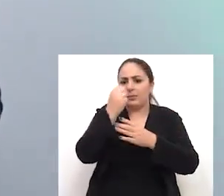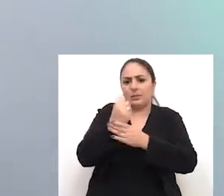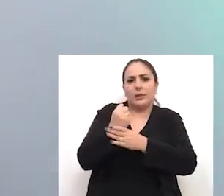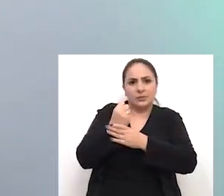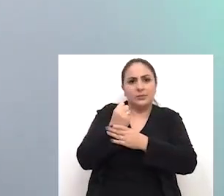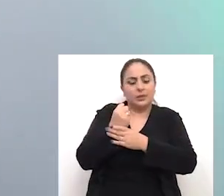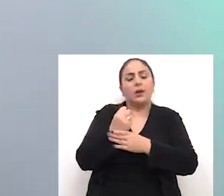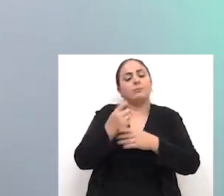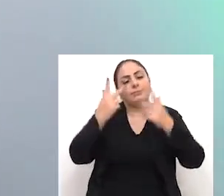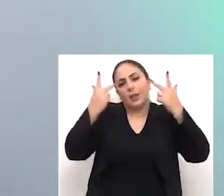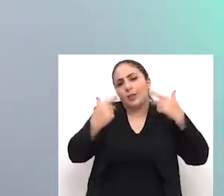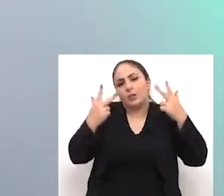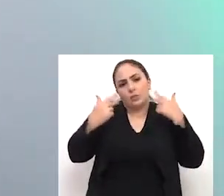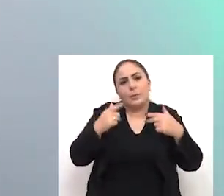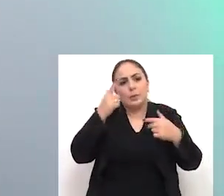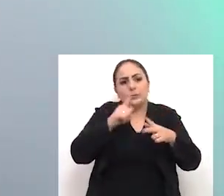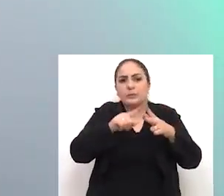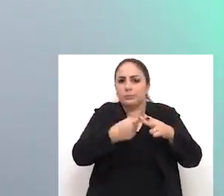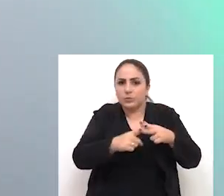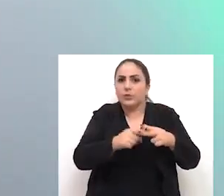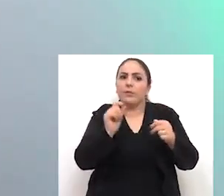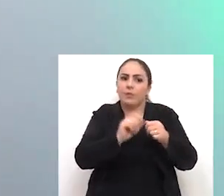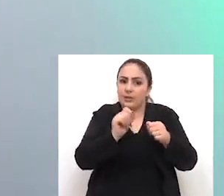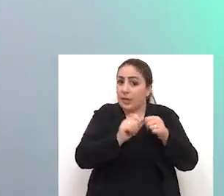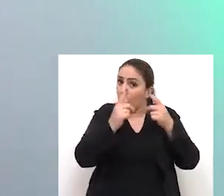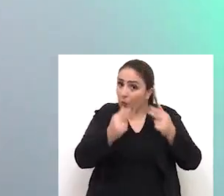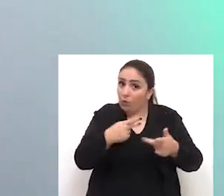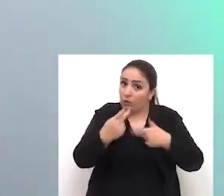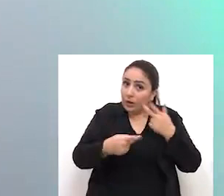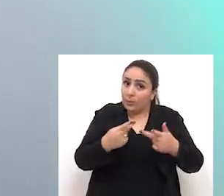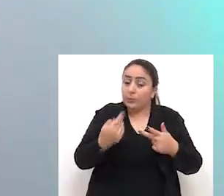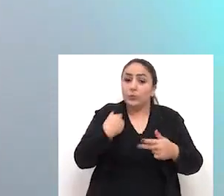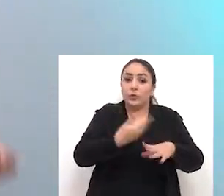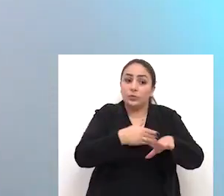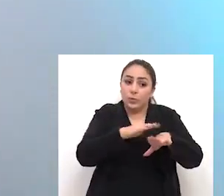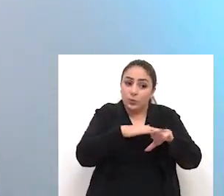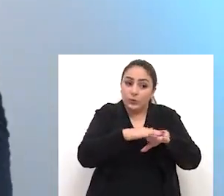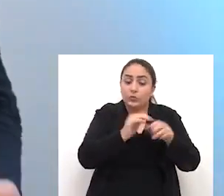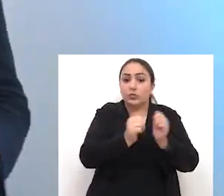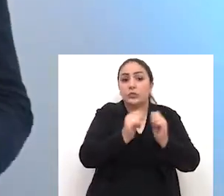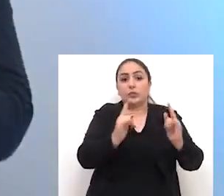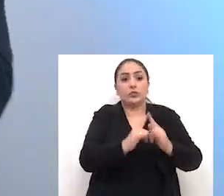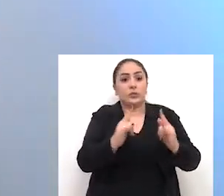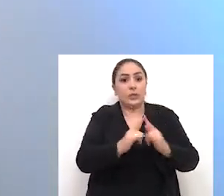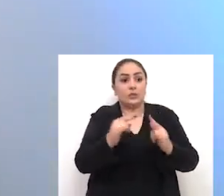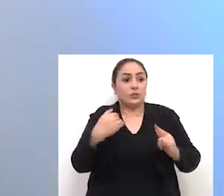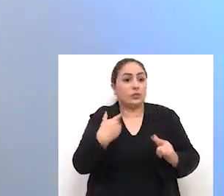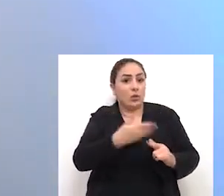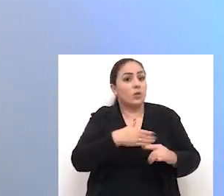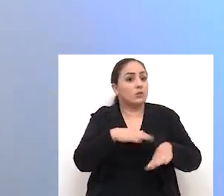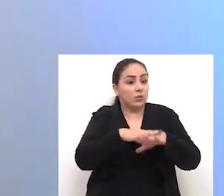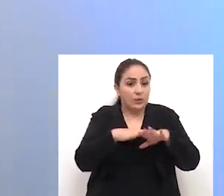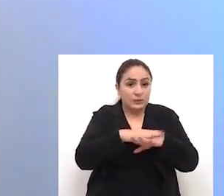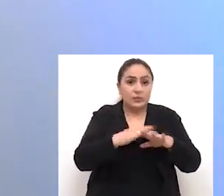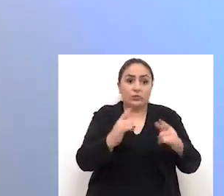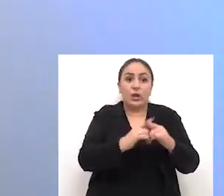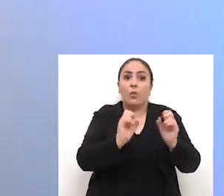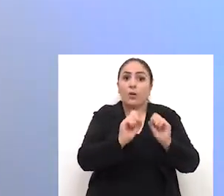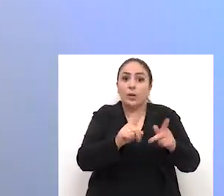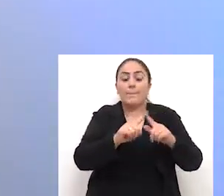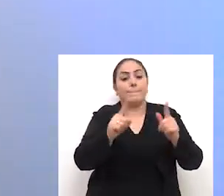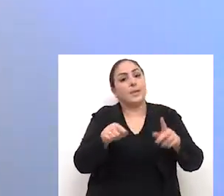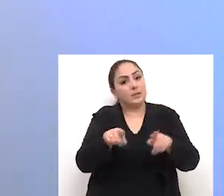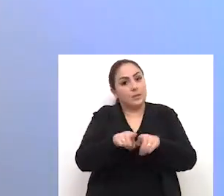resistências e, naturalmente, ajustes poderão ser feitos, como falamos. Estamos conversando com as entidades, especialmente, a gente conversa com as entidades na ponta,